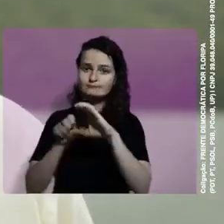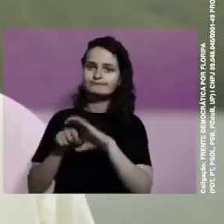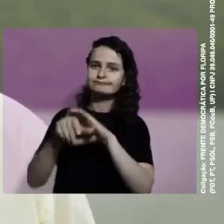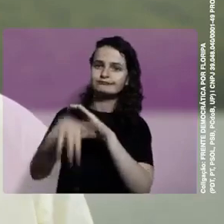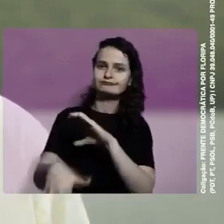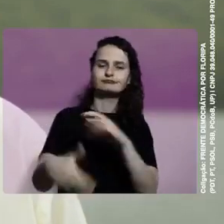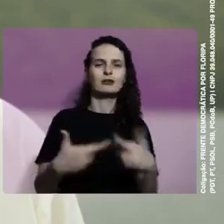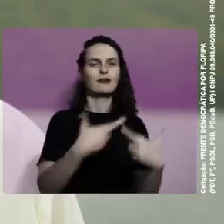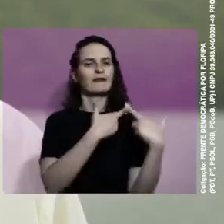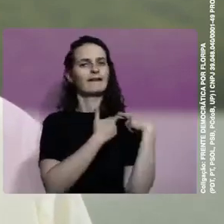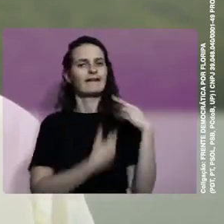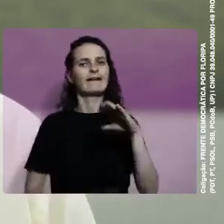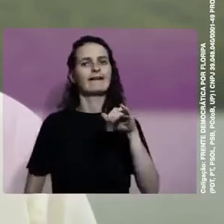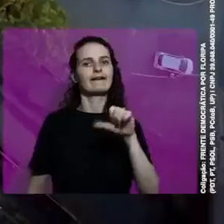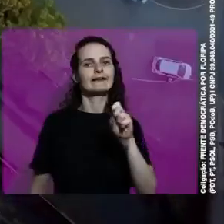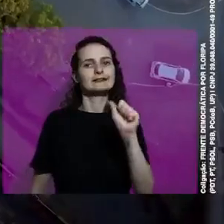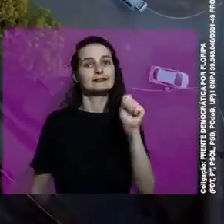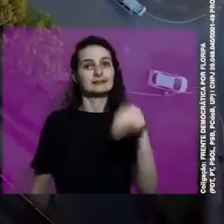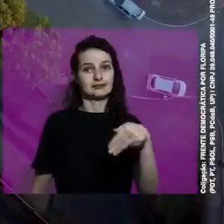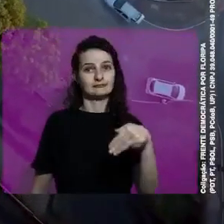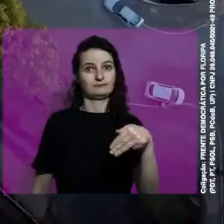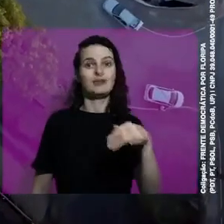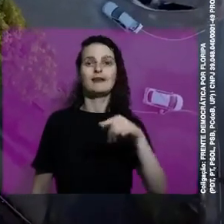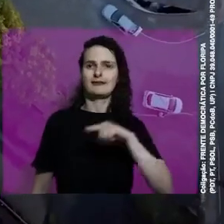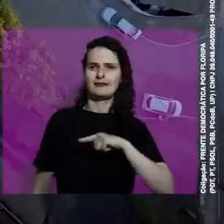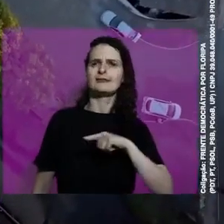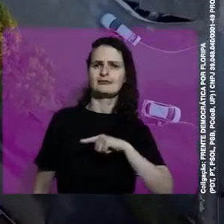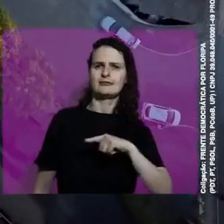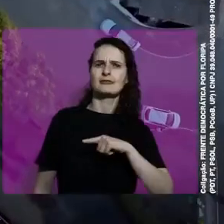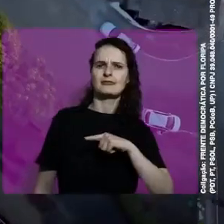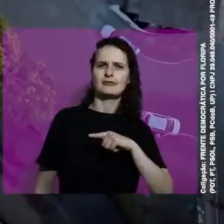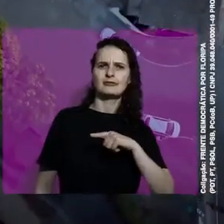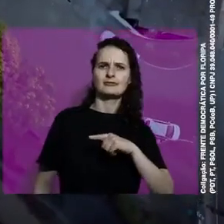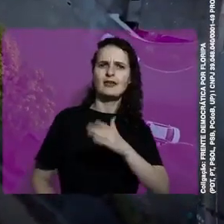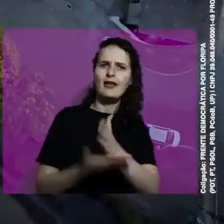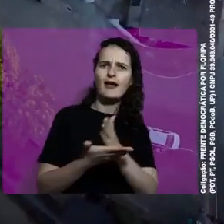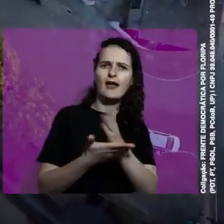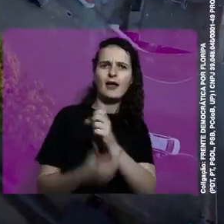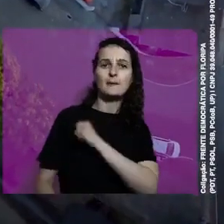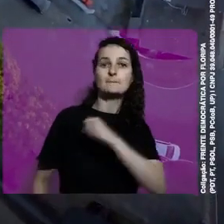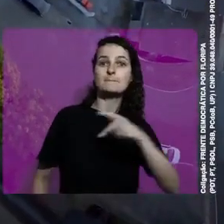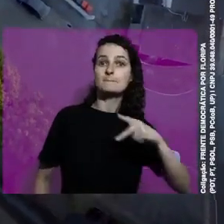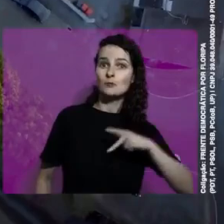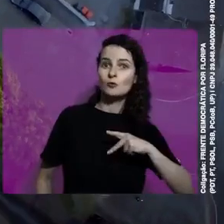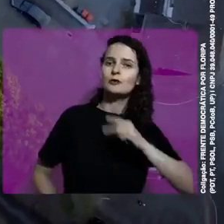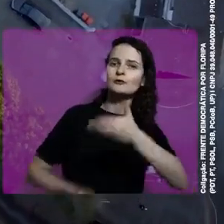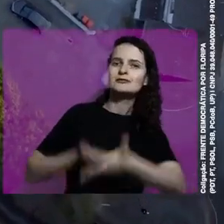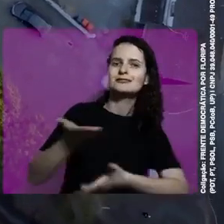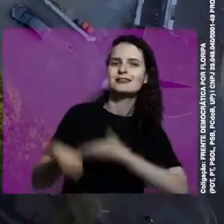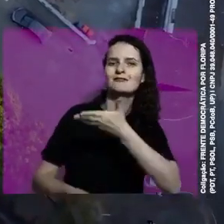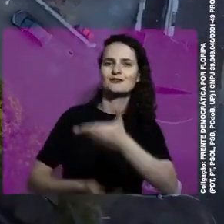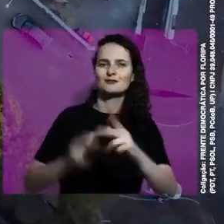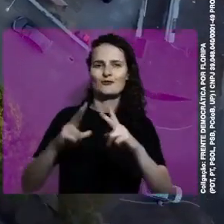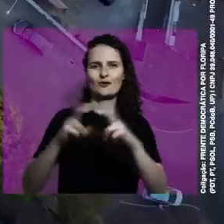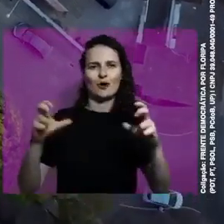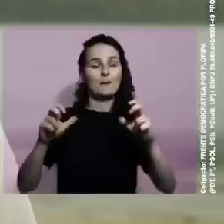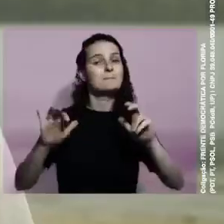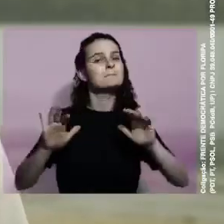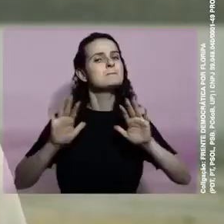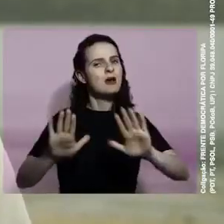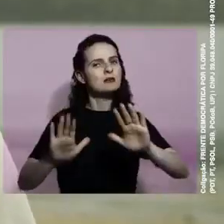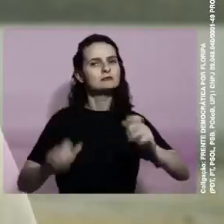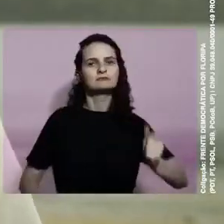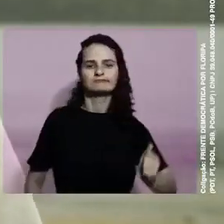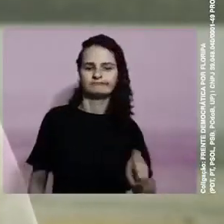Florianópolis é responsabilidade da Casam, empresa que defendemos seu caráter público, que tem a concessão para explorar esse serviço aqui na capital.